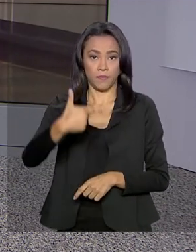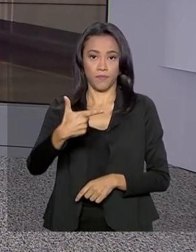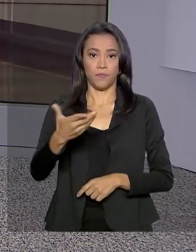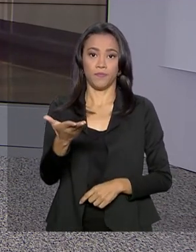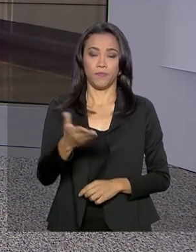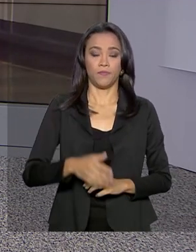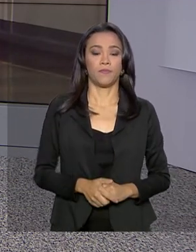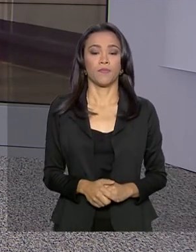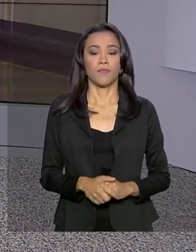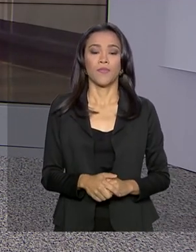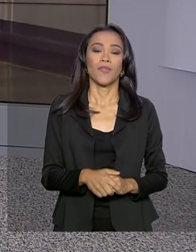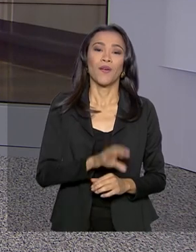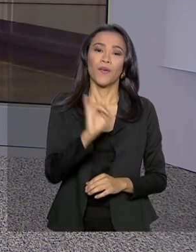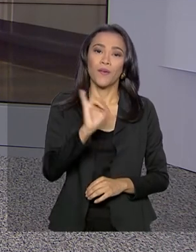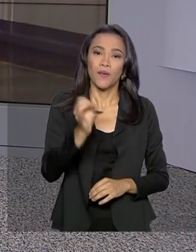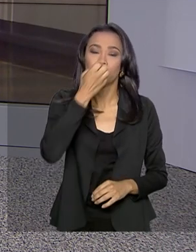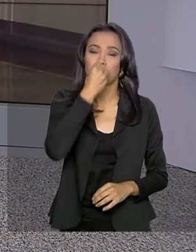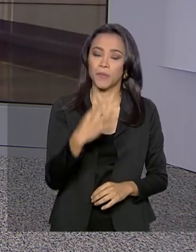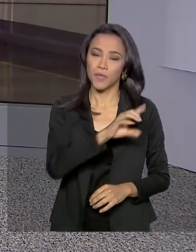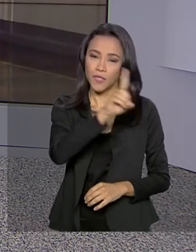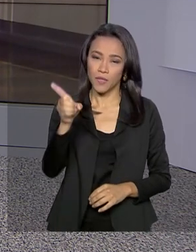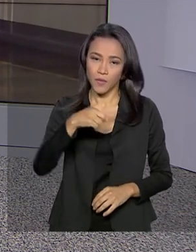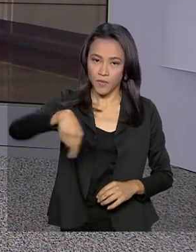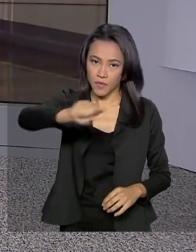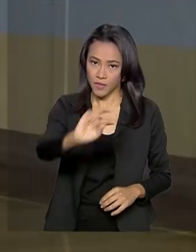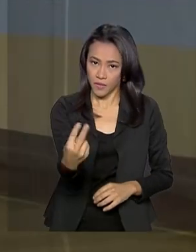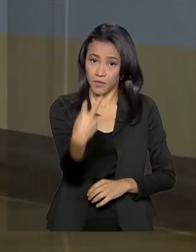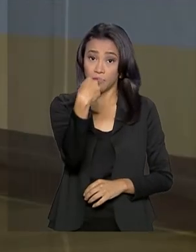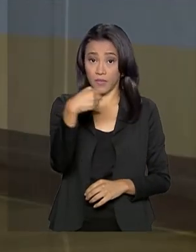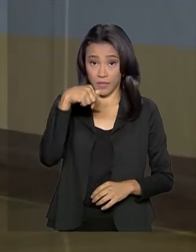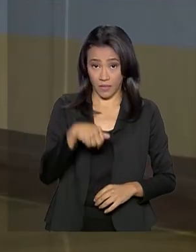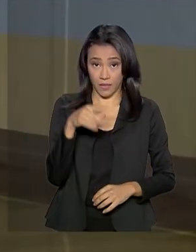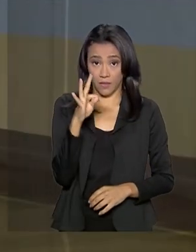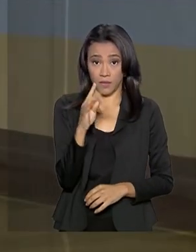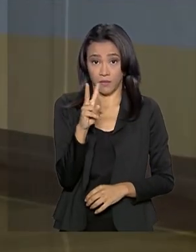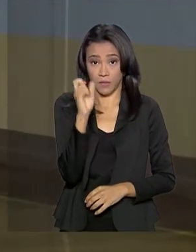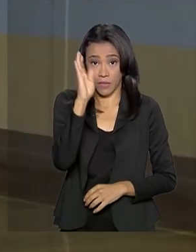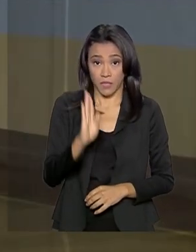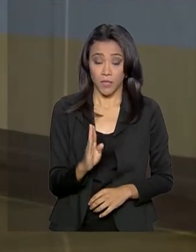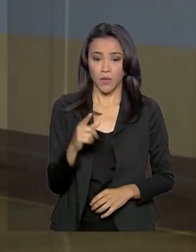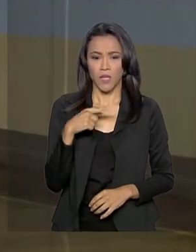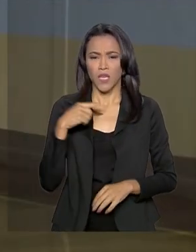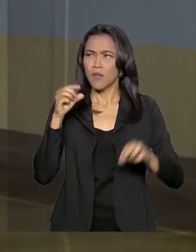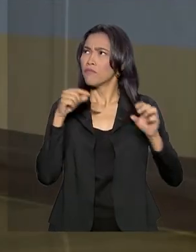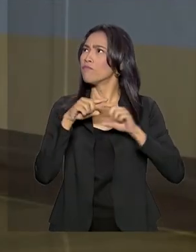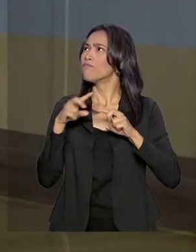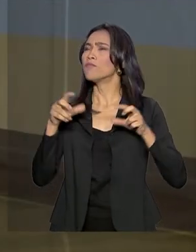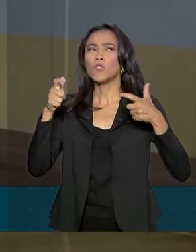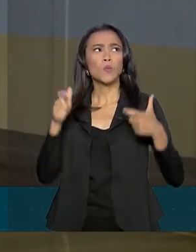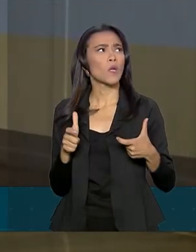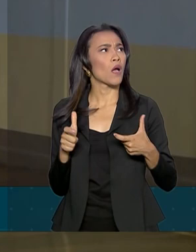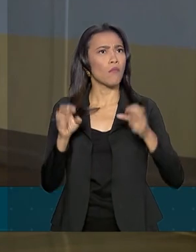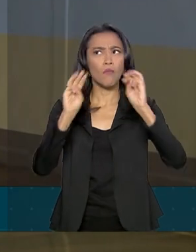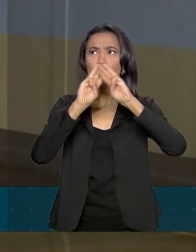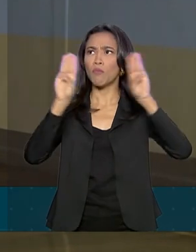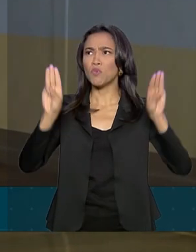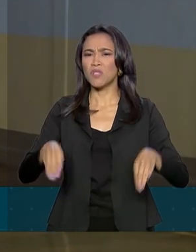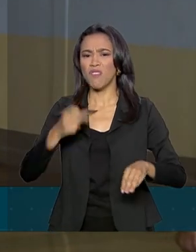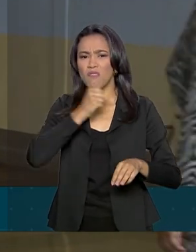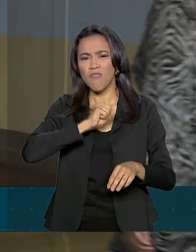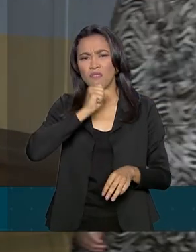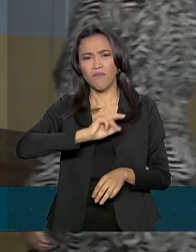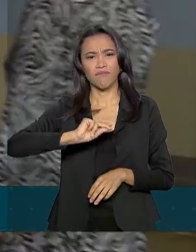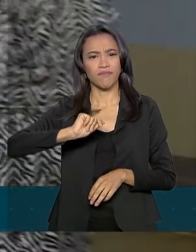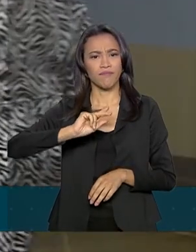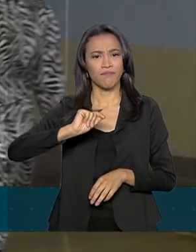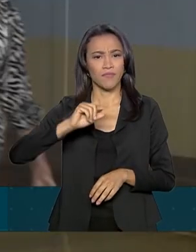Olá, Mara, bom dia. Bom dia a todos que nos acompanham aqui na TV Brasil. Nós estamos no museu mais antigo do estado de Sergipe, que fica no município